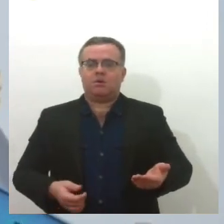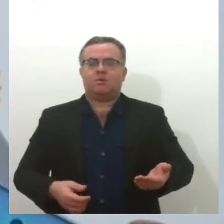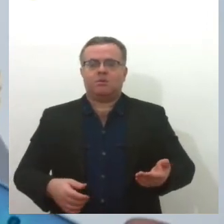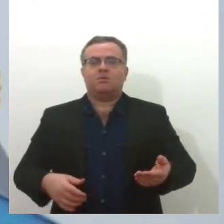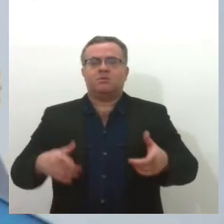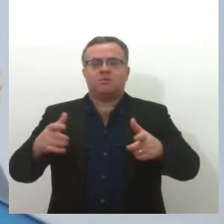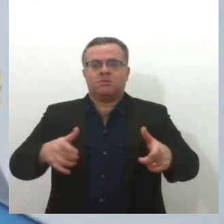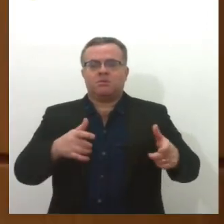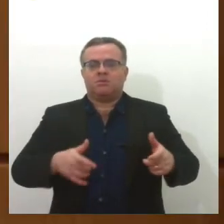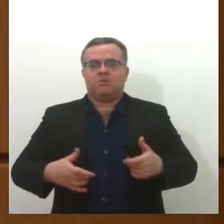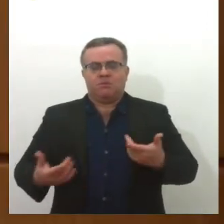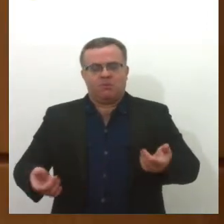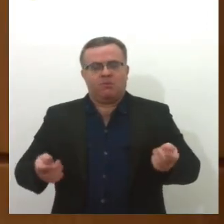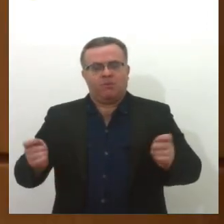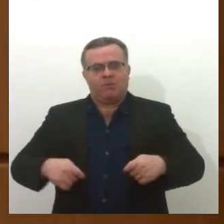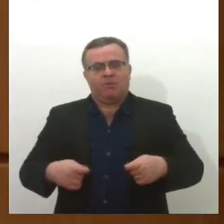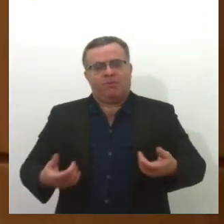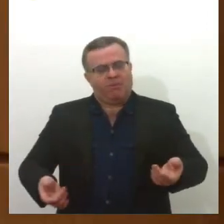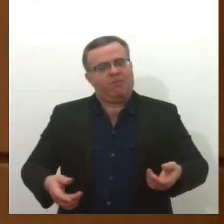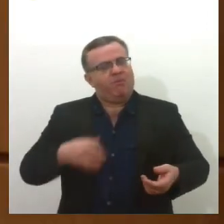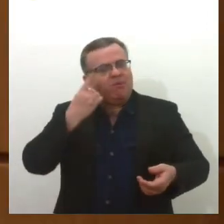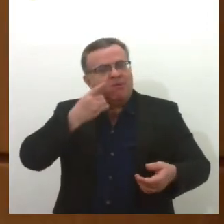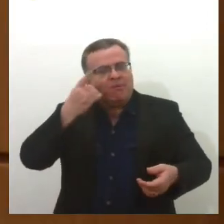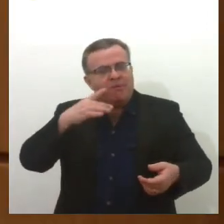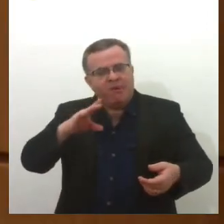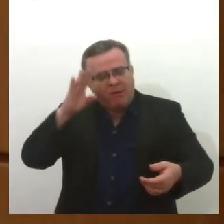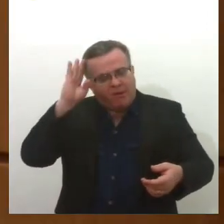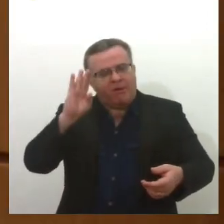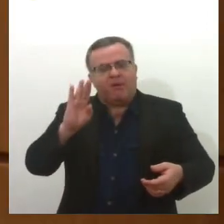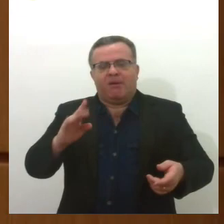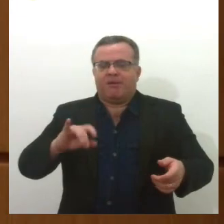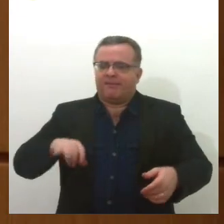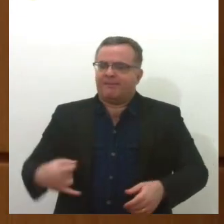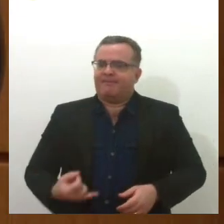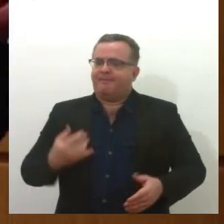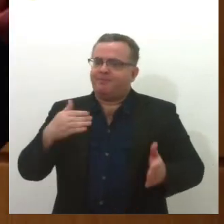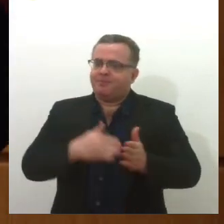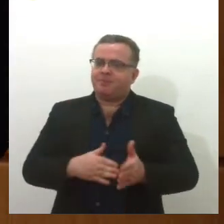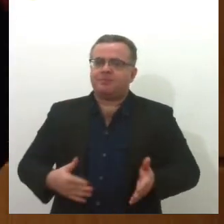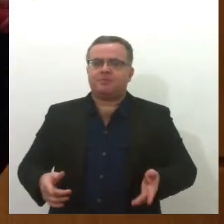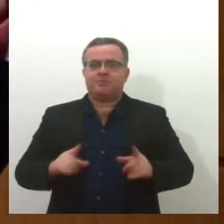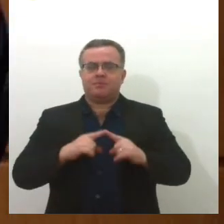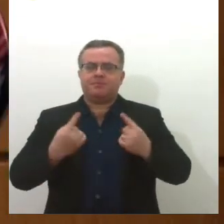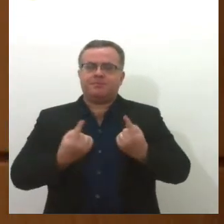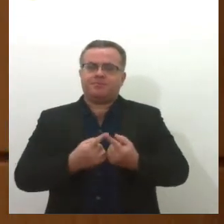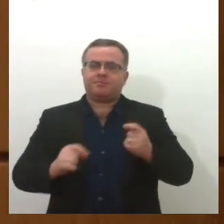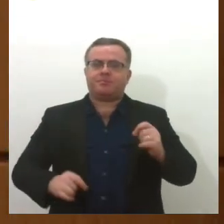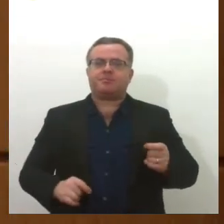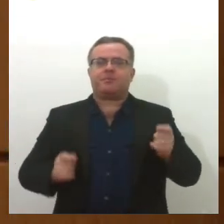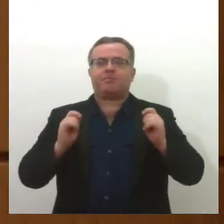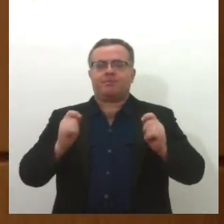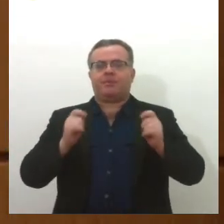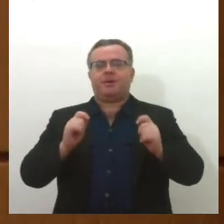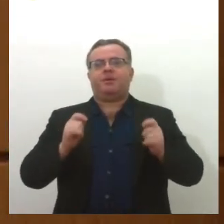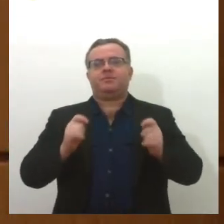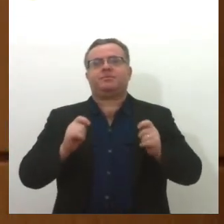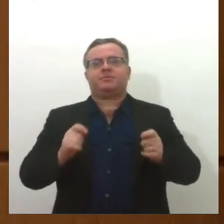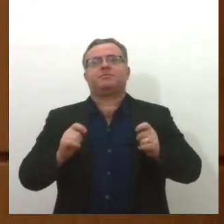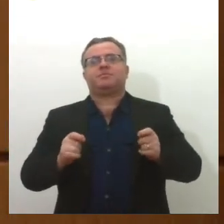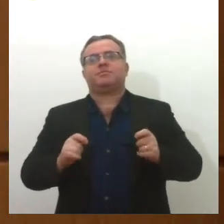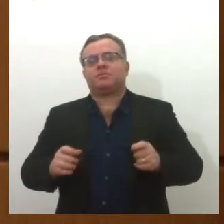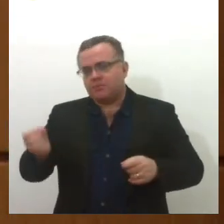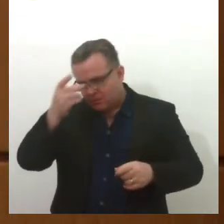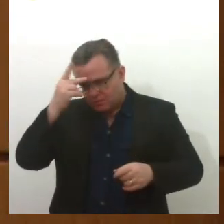mês muito simbólico para a categoria. Irã Barbosa aproveitou a última sessão da semana para fazer um protesto contra a Prefeitura de